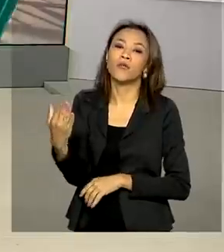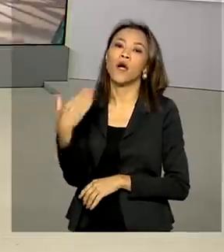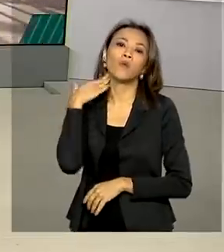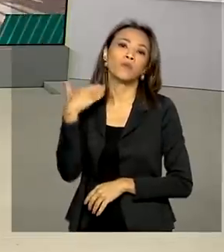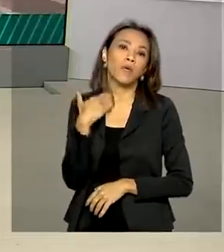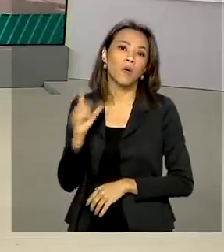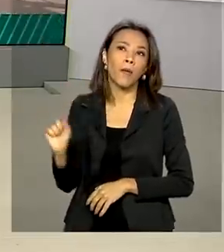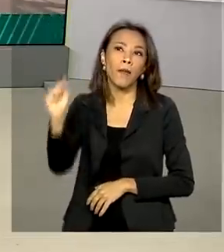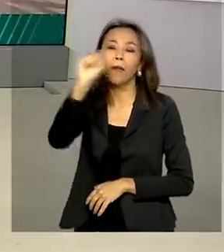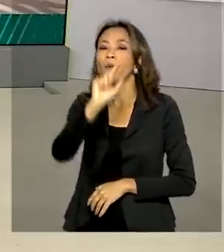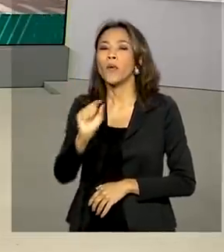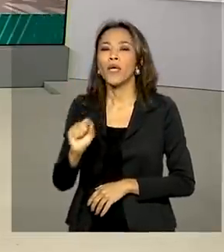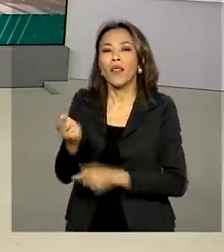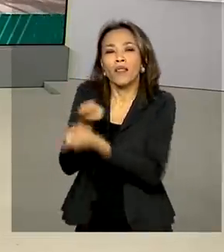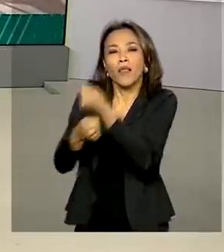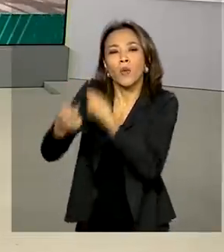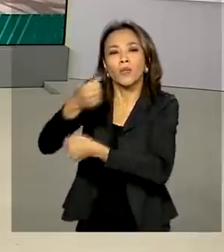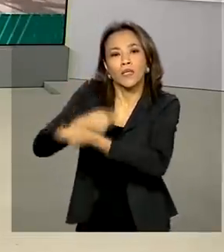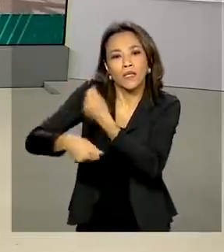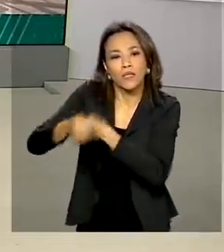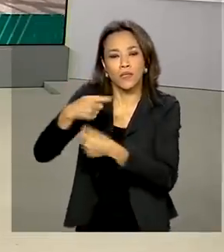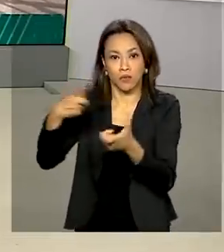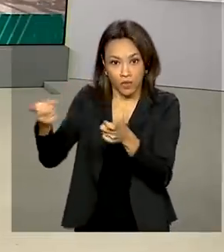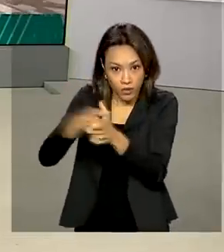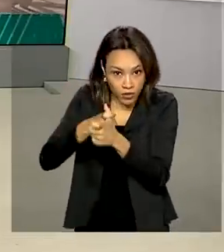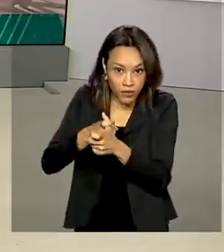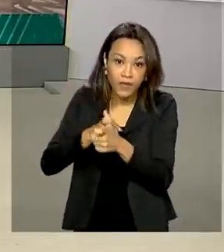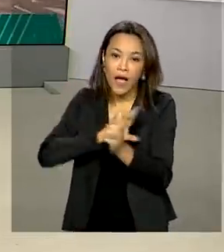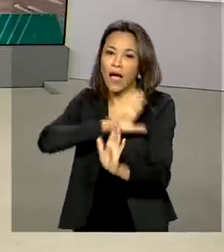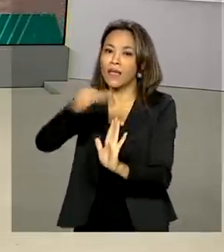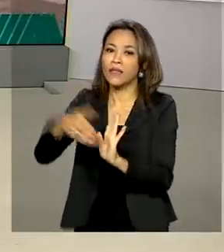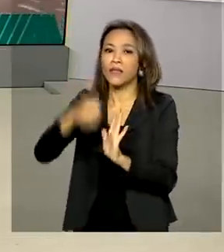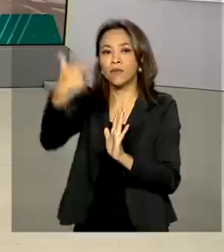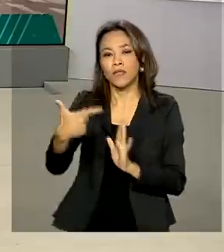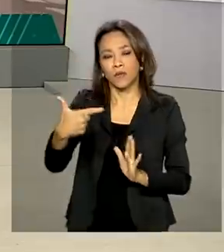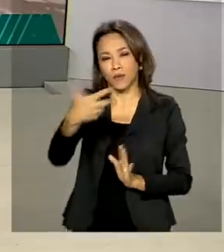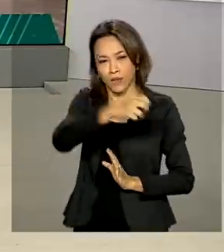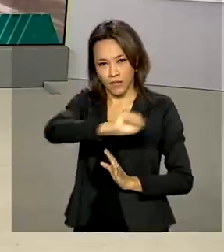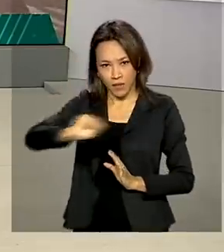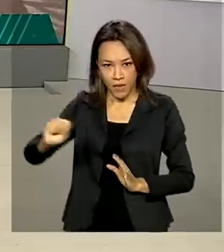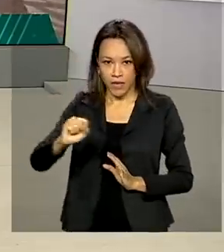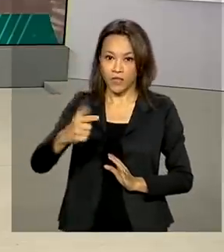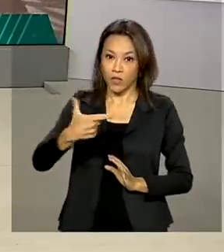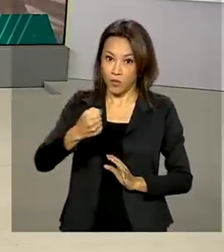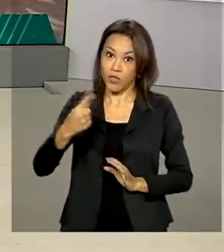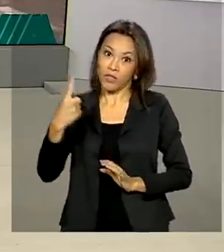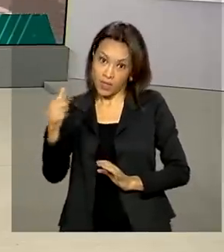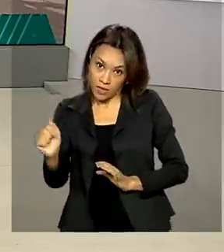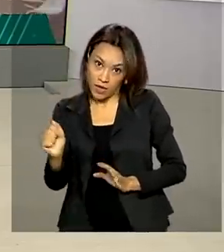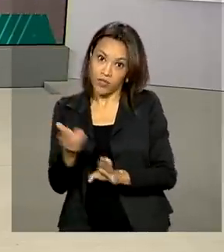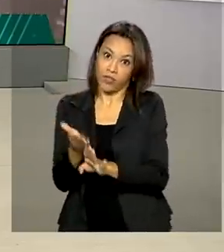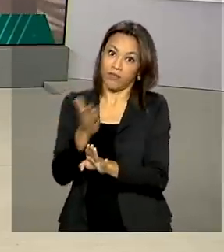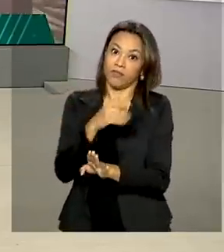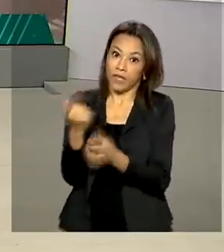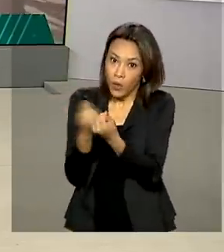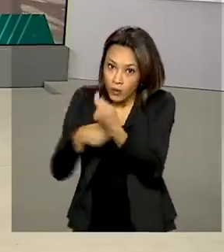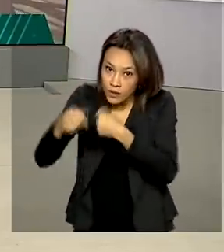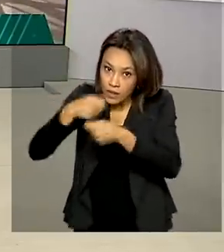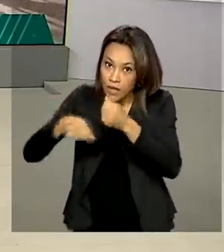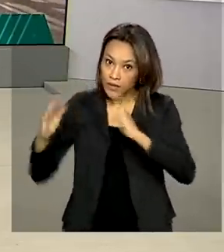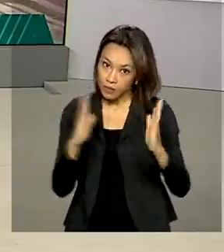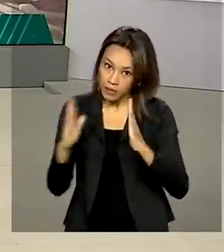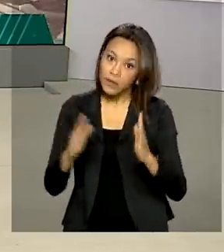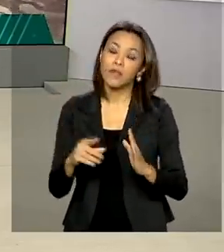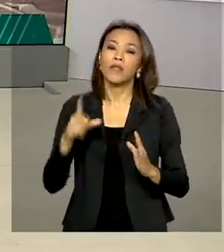a renegociação de débitos até o segundo semestre de 2017. Após adesão, o banco tem até 15